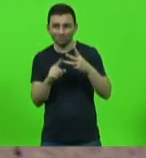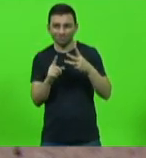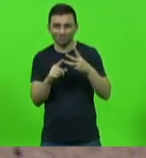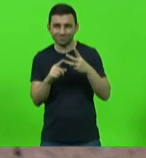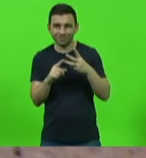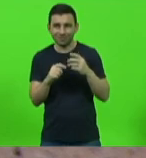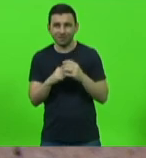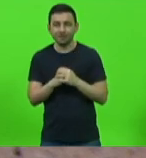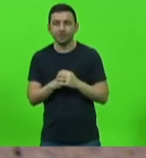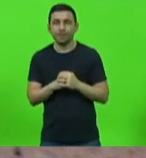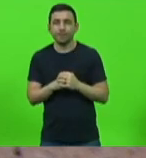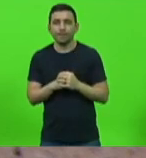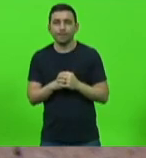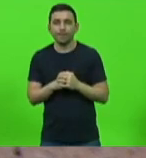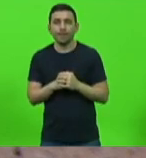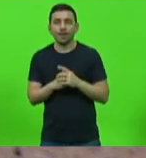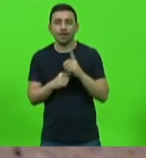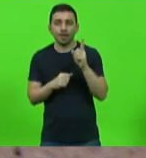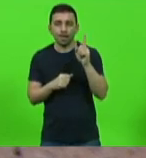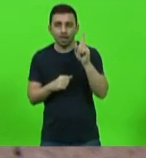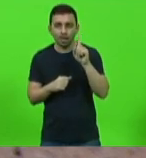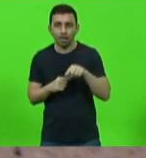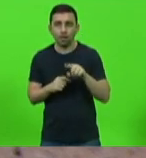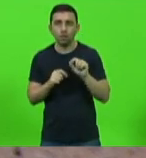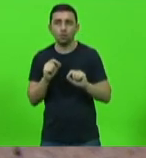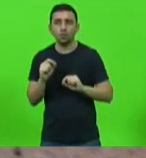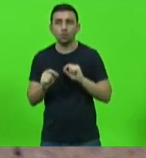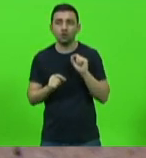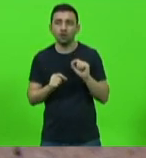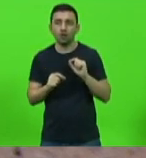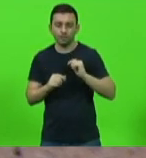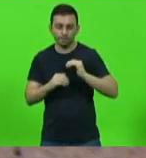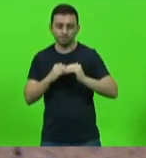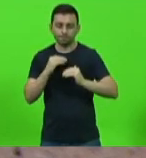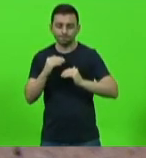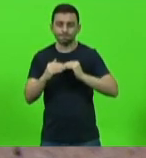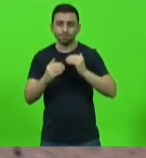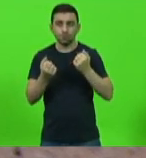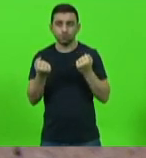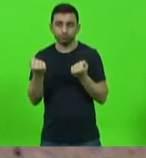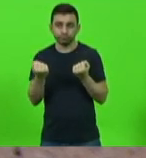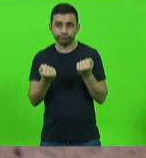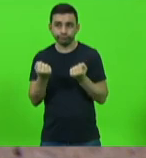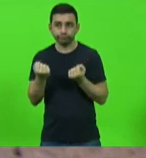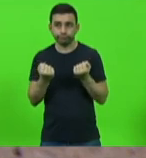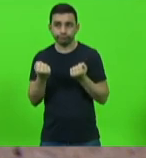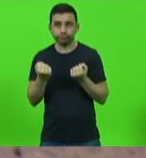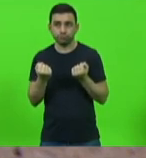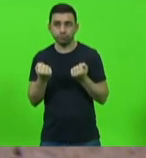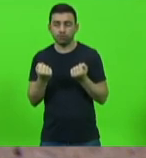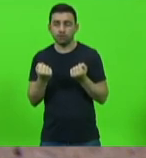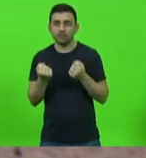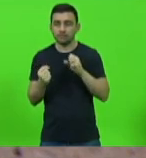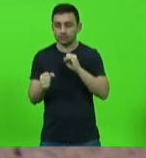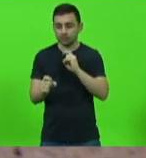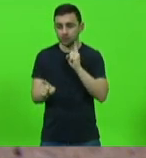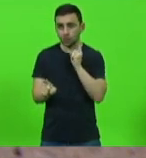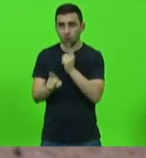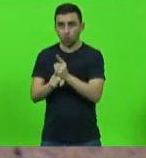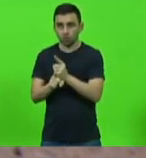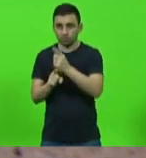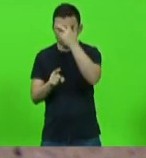é a influência das etapas que o condutor que seja flagrado dirigindo ou